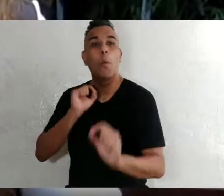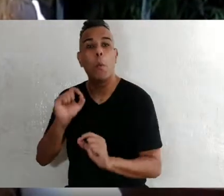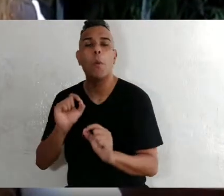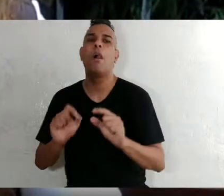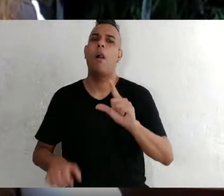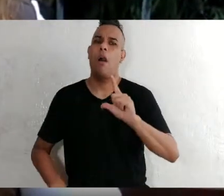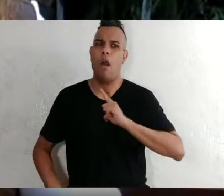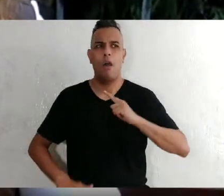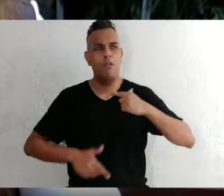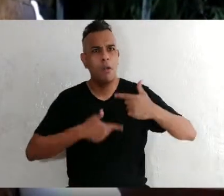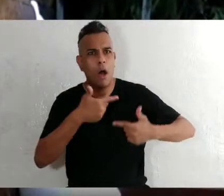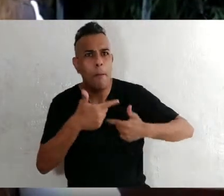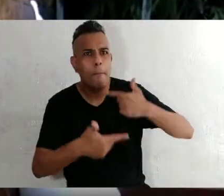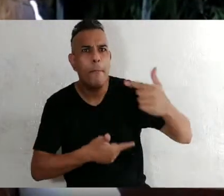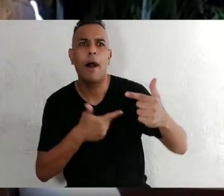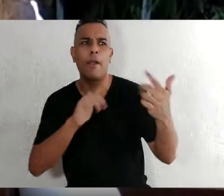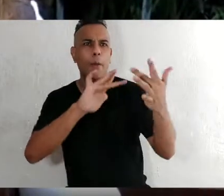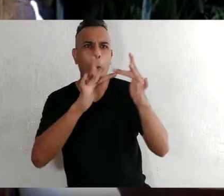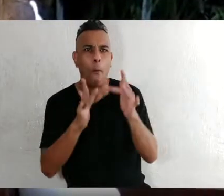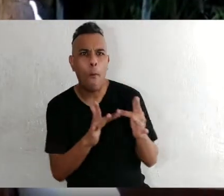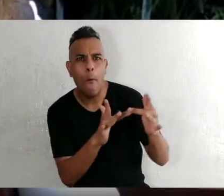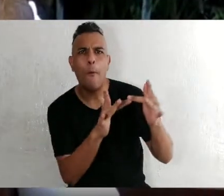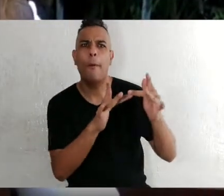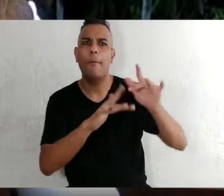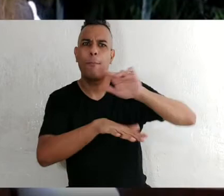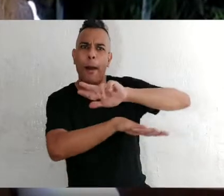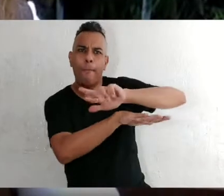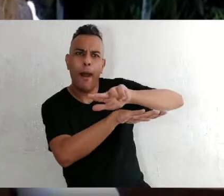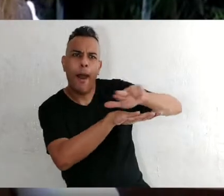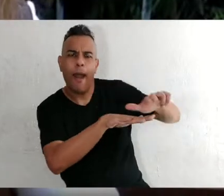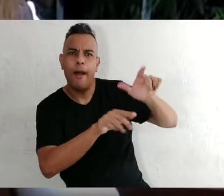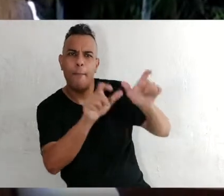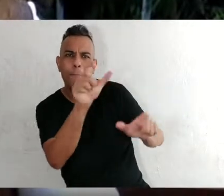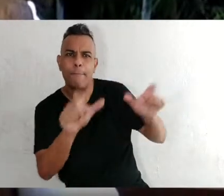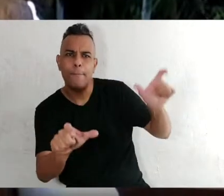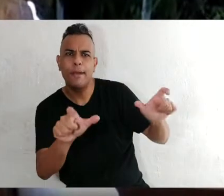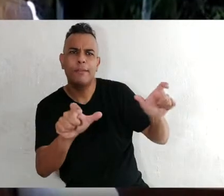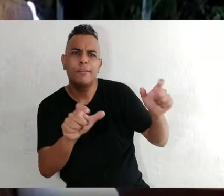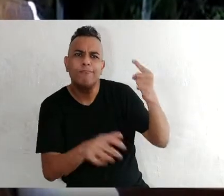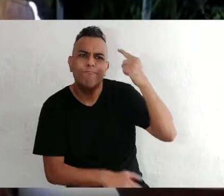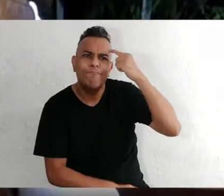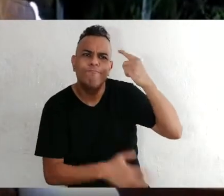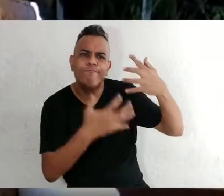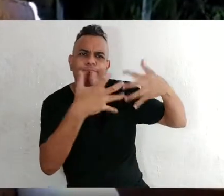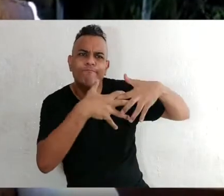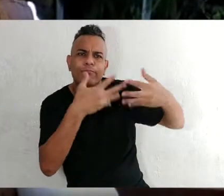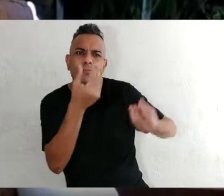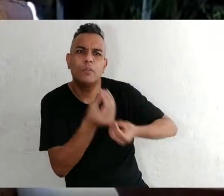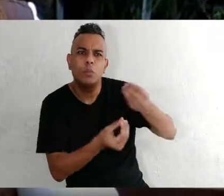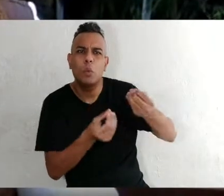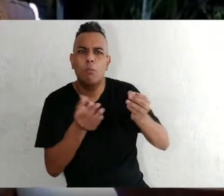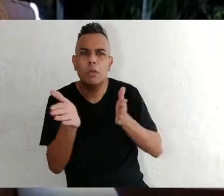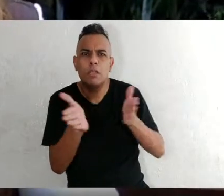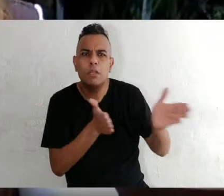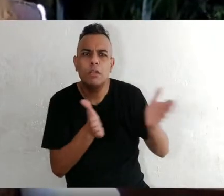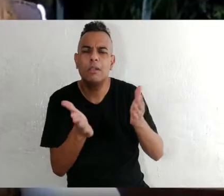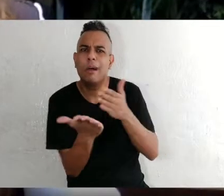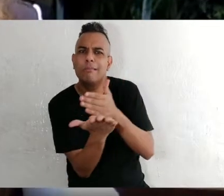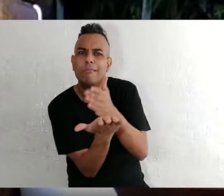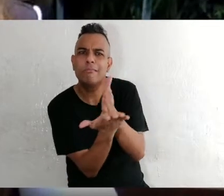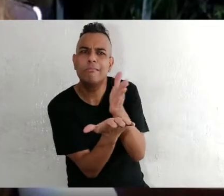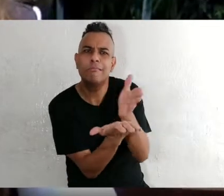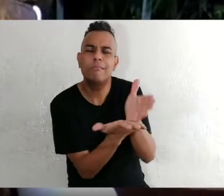fruto de uma rede de contato de diversas pessoas que têm pensado e atuado em acessibilidade e inclusão.